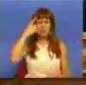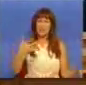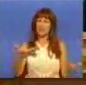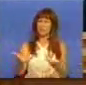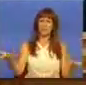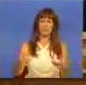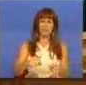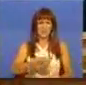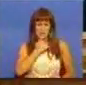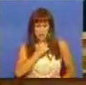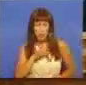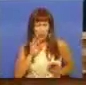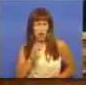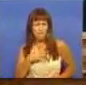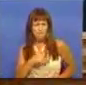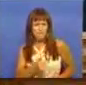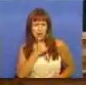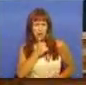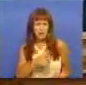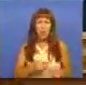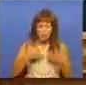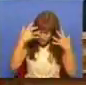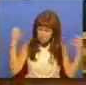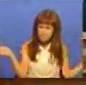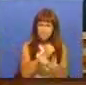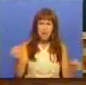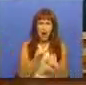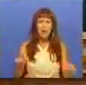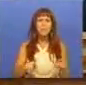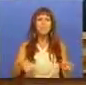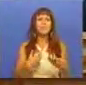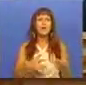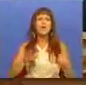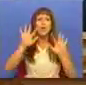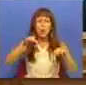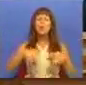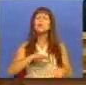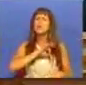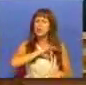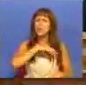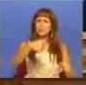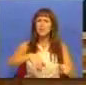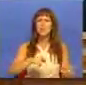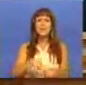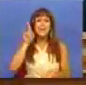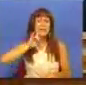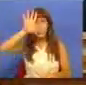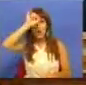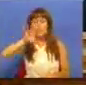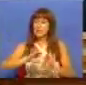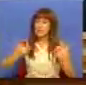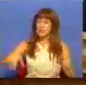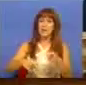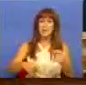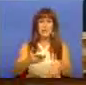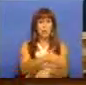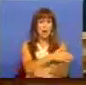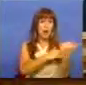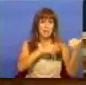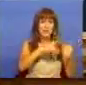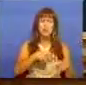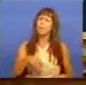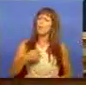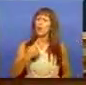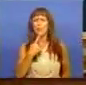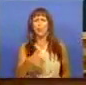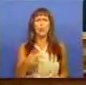que isto é deliberado e propositado. E isso é chocante quando temos um Governo... pode concluir. Estou a concluir. A Sra. Ministra, como o seu antecessor, se manifestavam tão